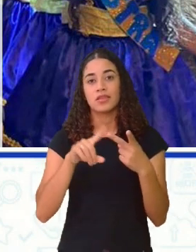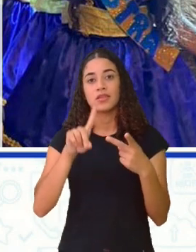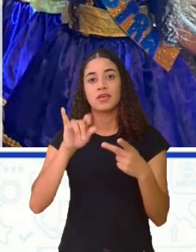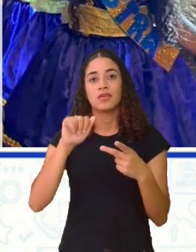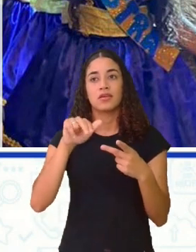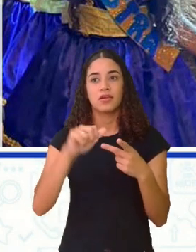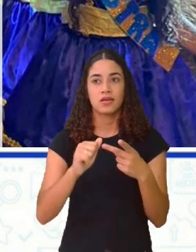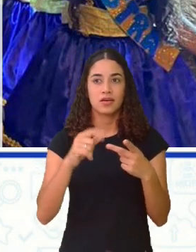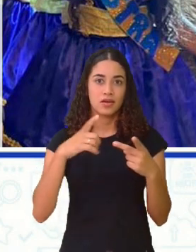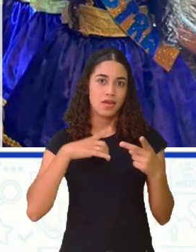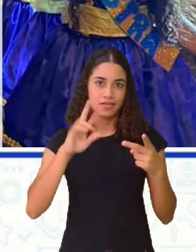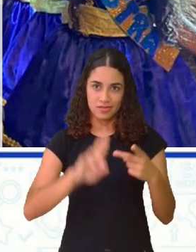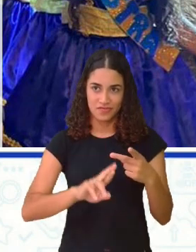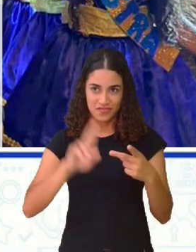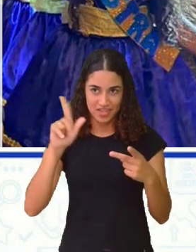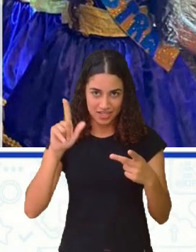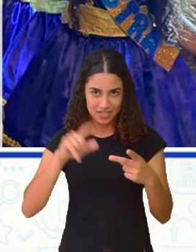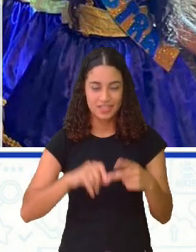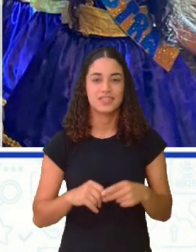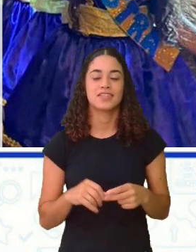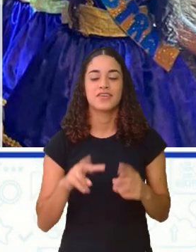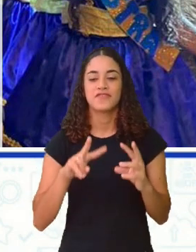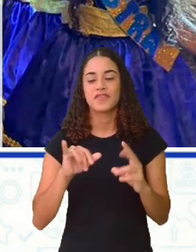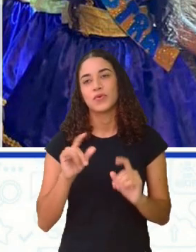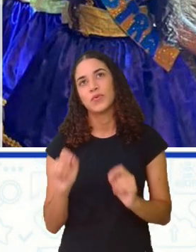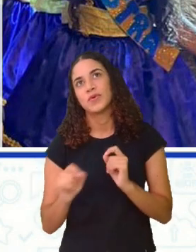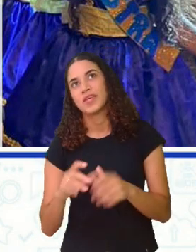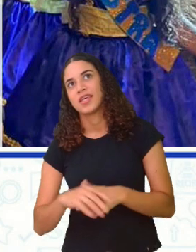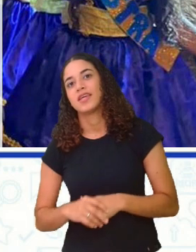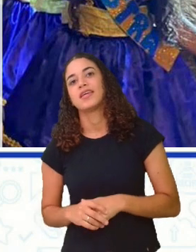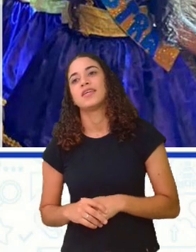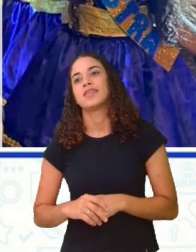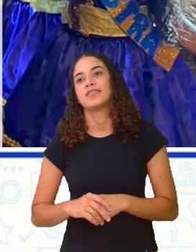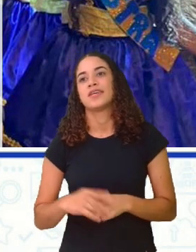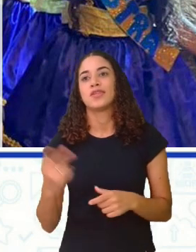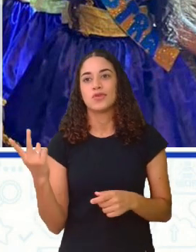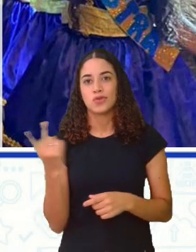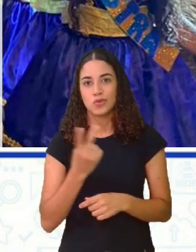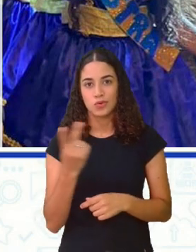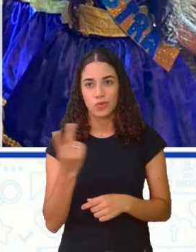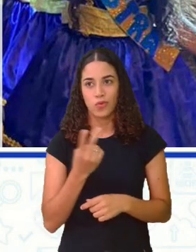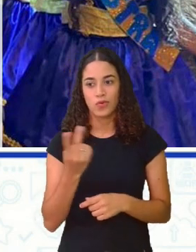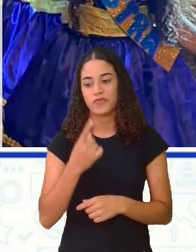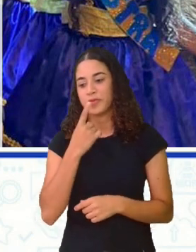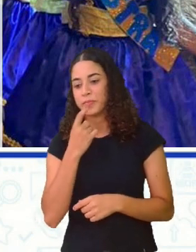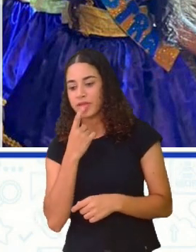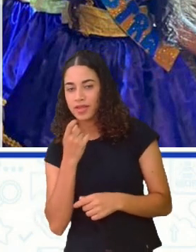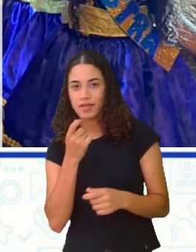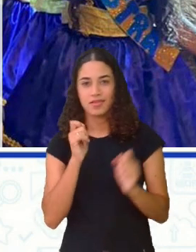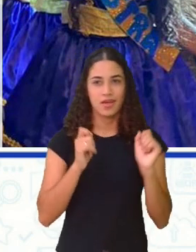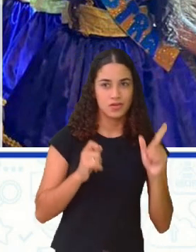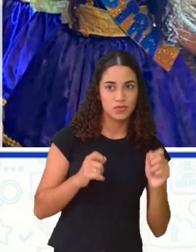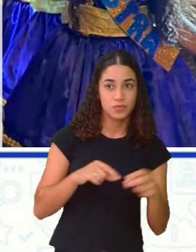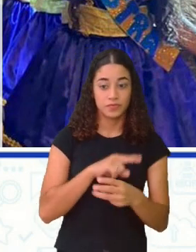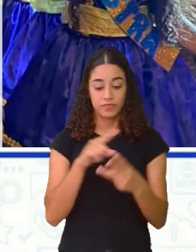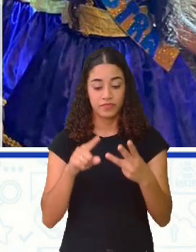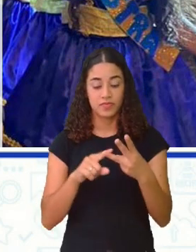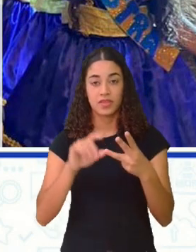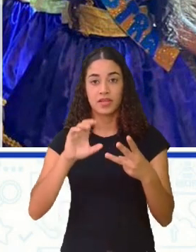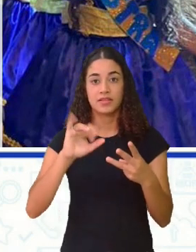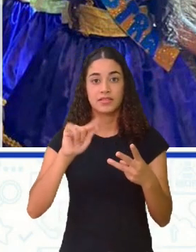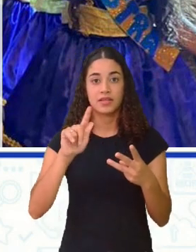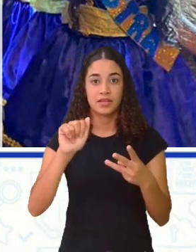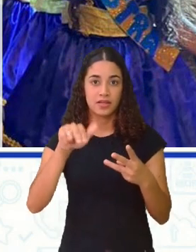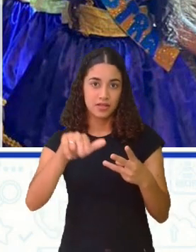pastora diferenciada, né? Porque ela vai agregar elementos das duas correntes do pastorio. Tem a cigana.